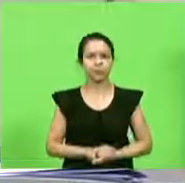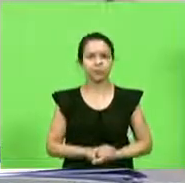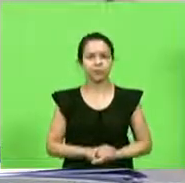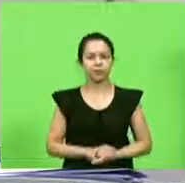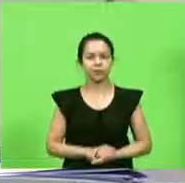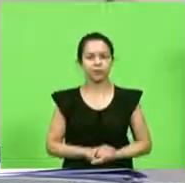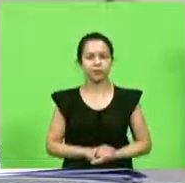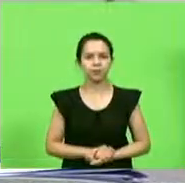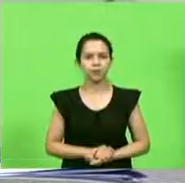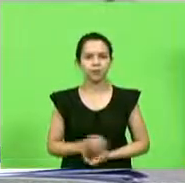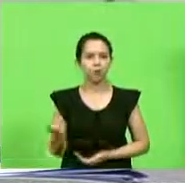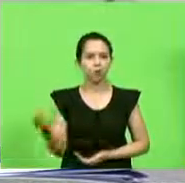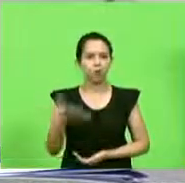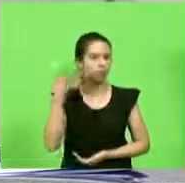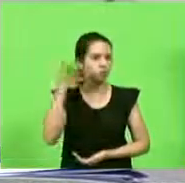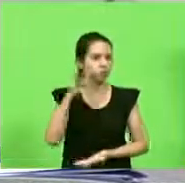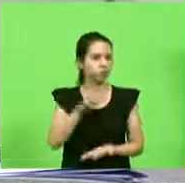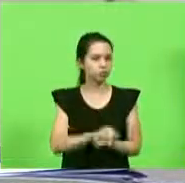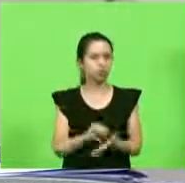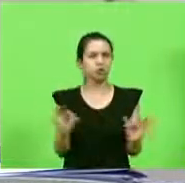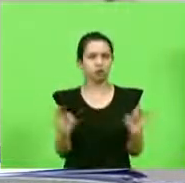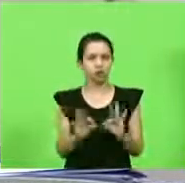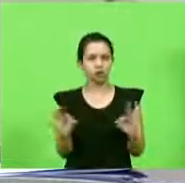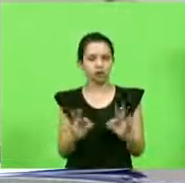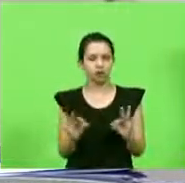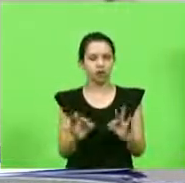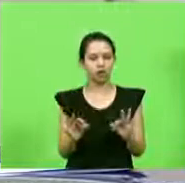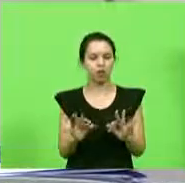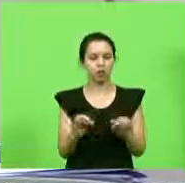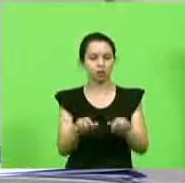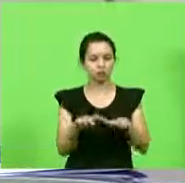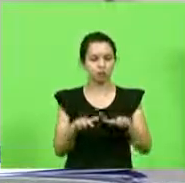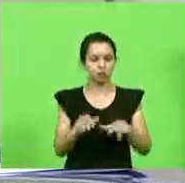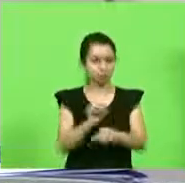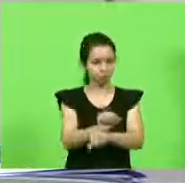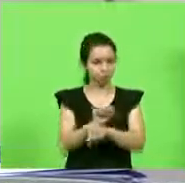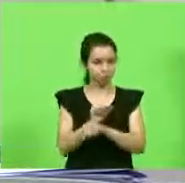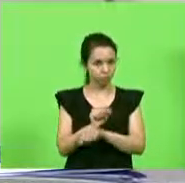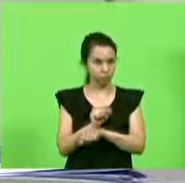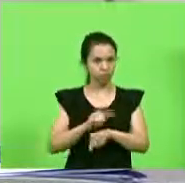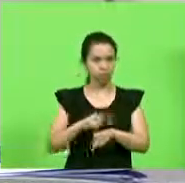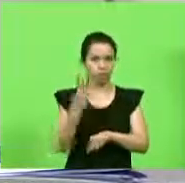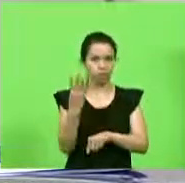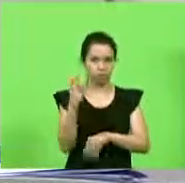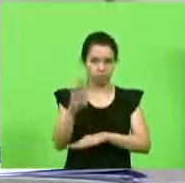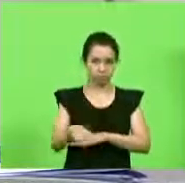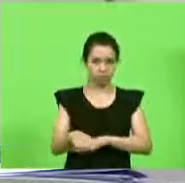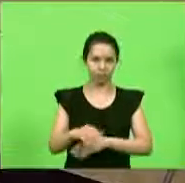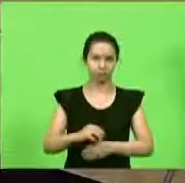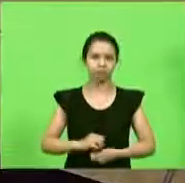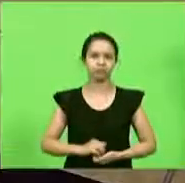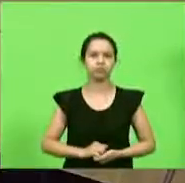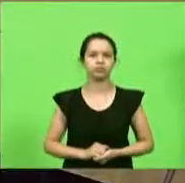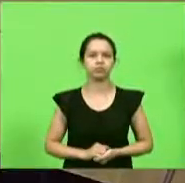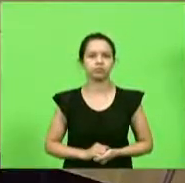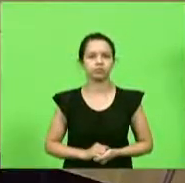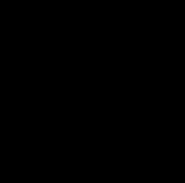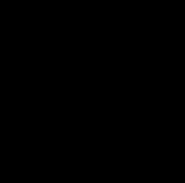não havendo novos oradores inscritos esta presidência suspende a sessão até as 16 horas e